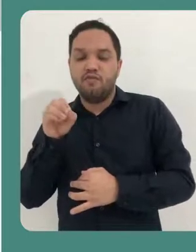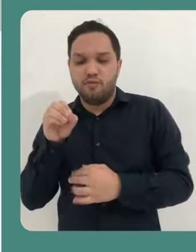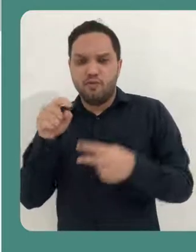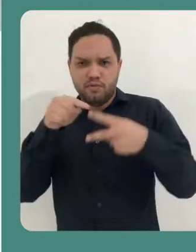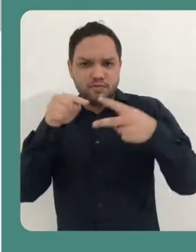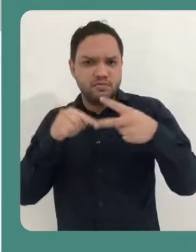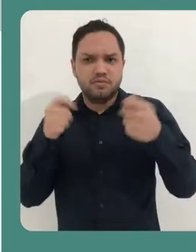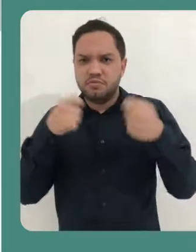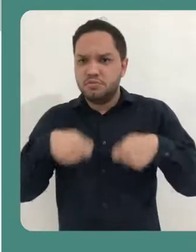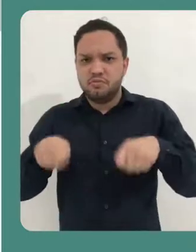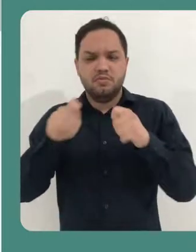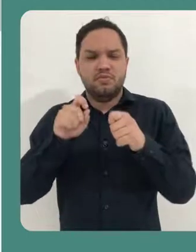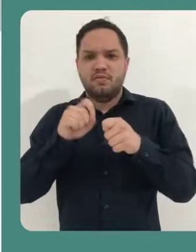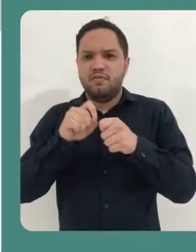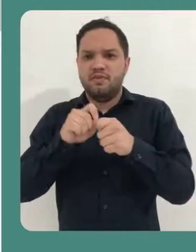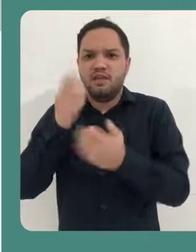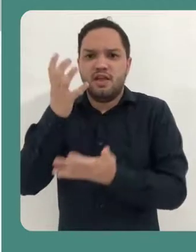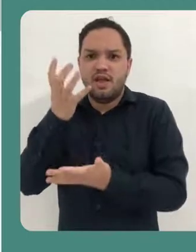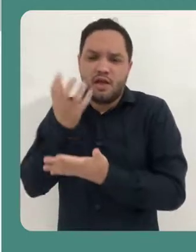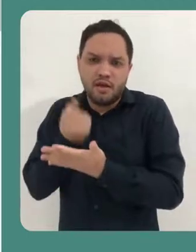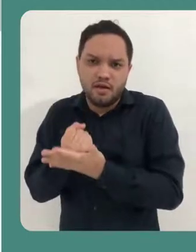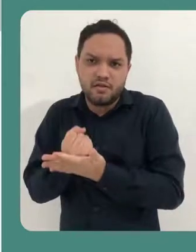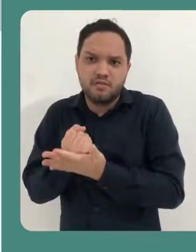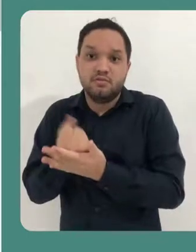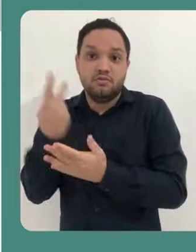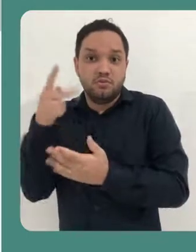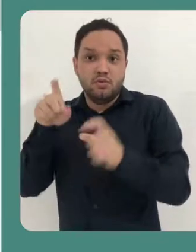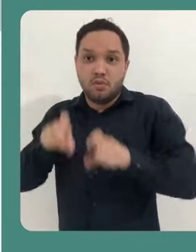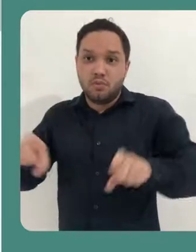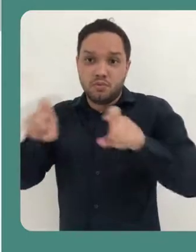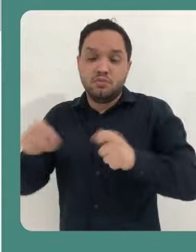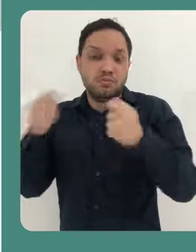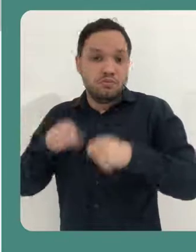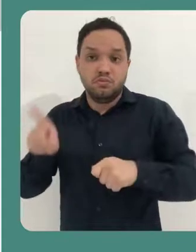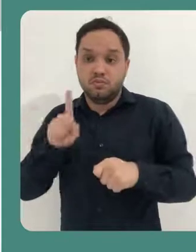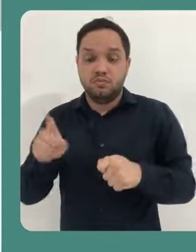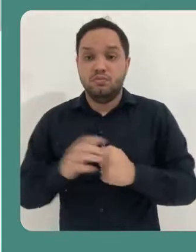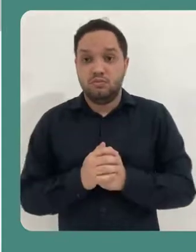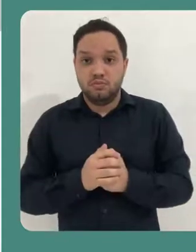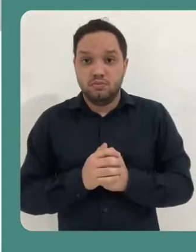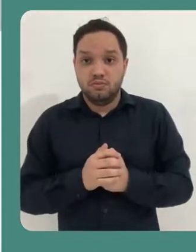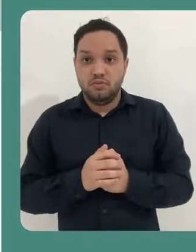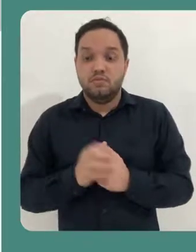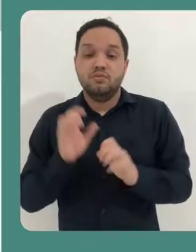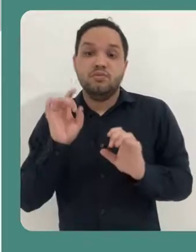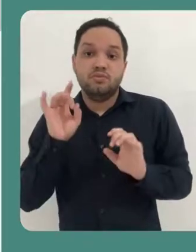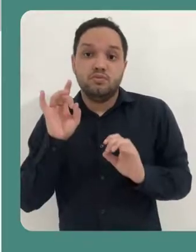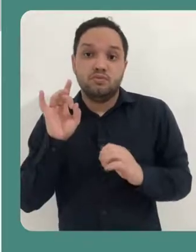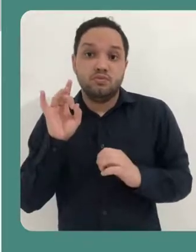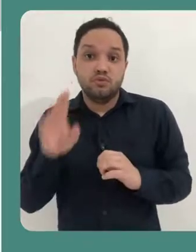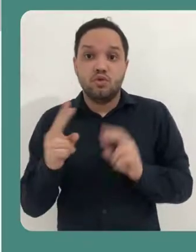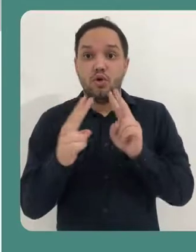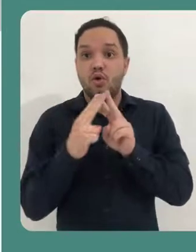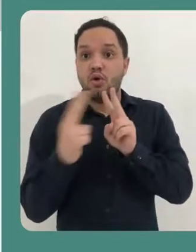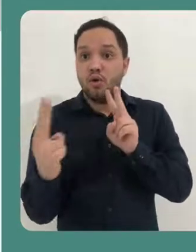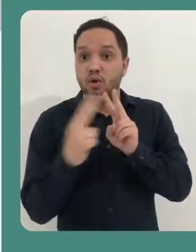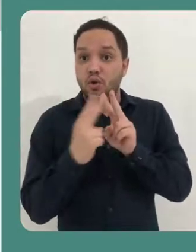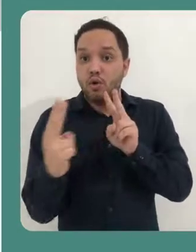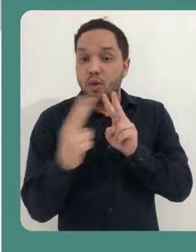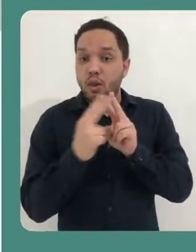ferramentas que eu vou mostrar, elas não exigem que você faça algum tipo de instalação no seu computador. Ou seja, são